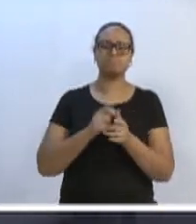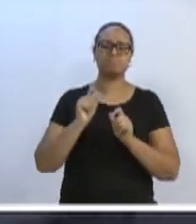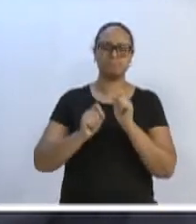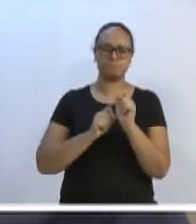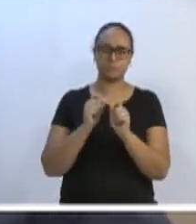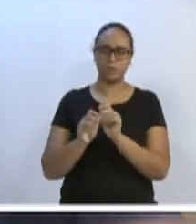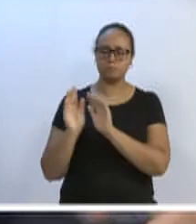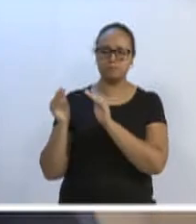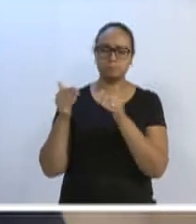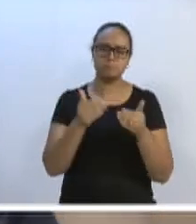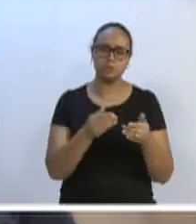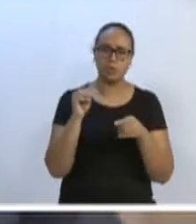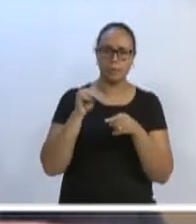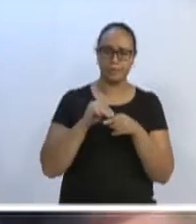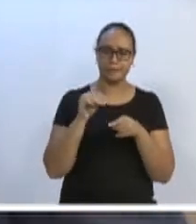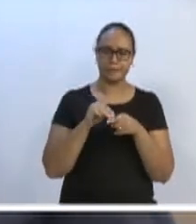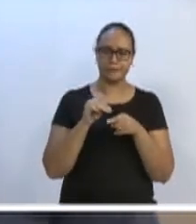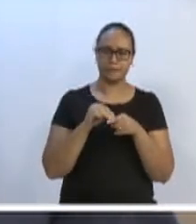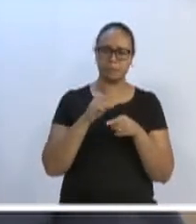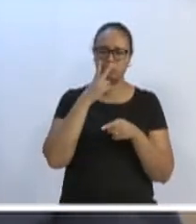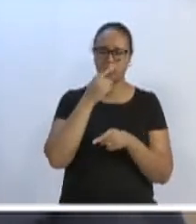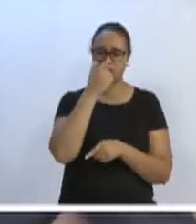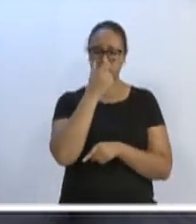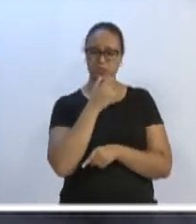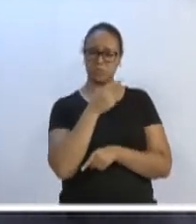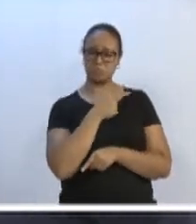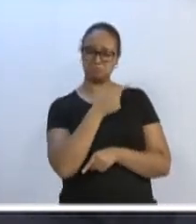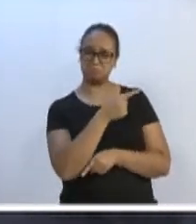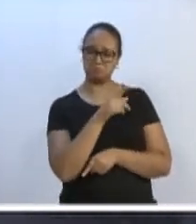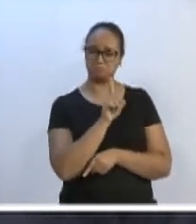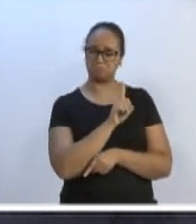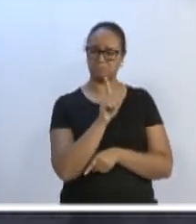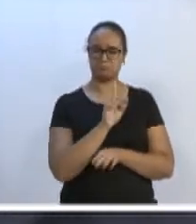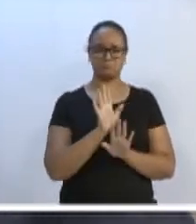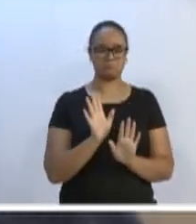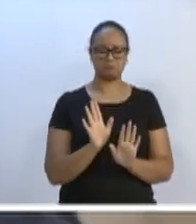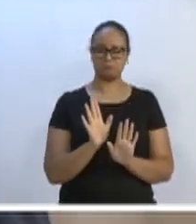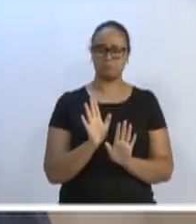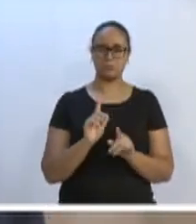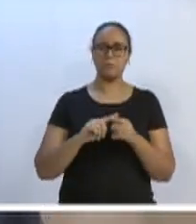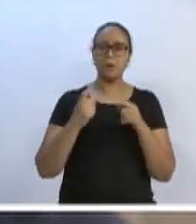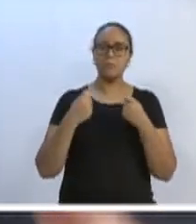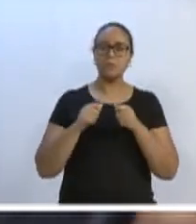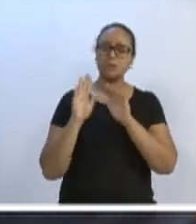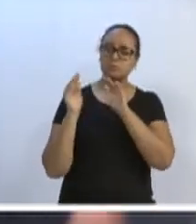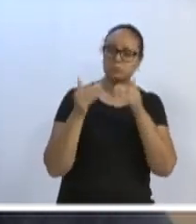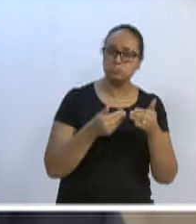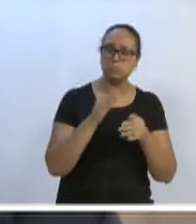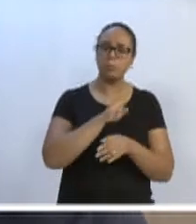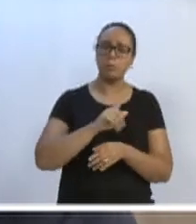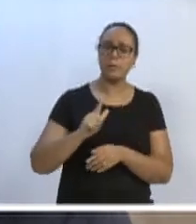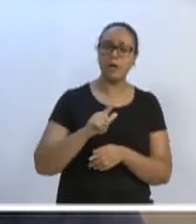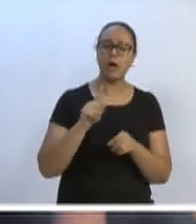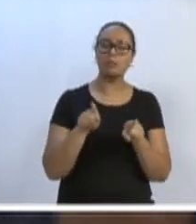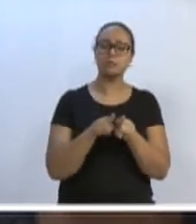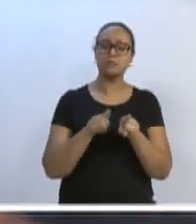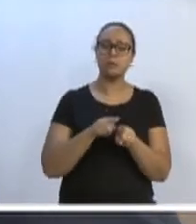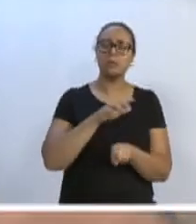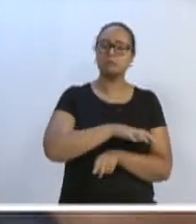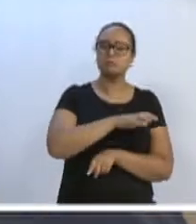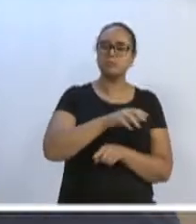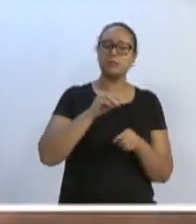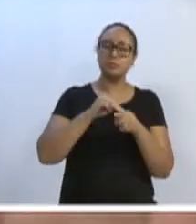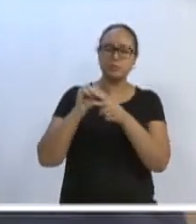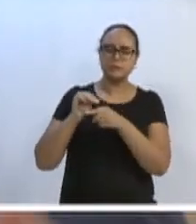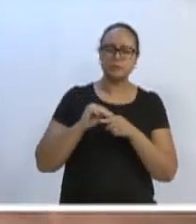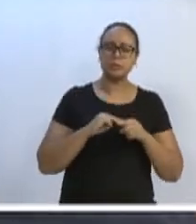município, não de candidato A ou B, ou de partido A ou B, mas a campanha em prol do nosso município e da nossa região diante dessas dificuldades que nós estamos vendo aí